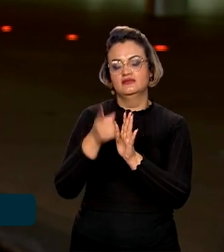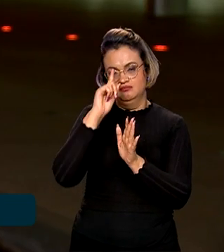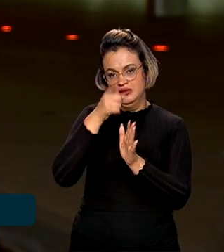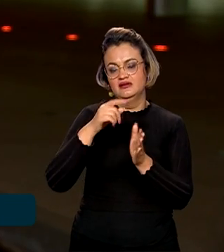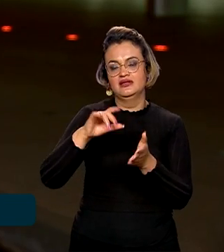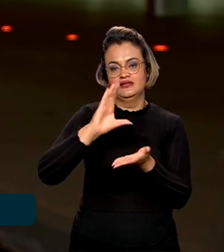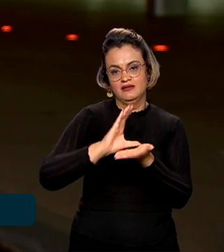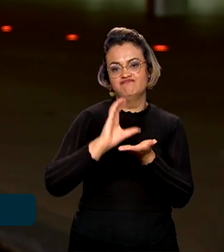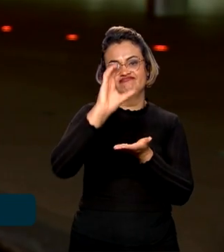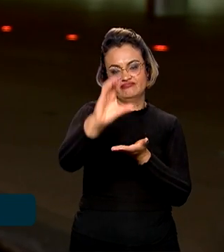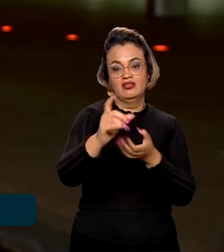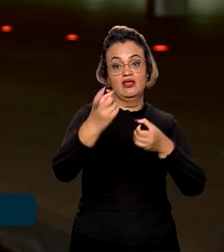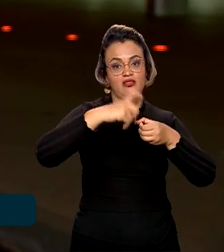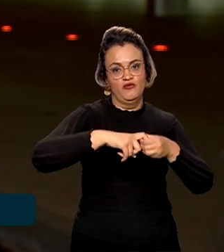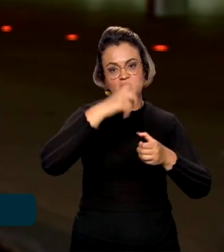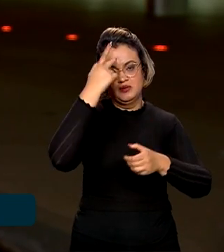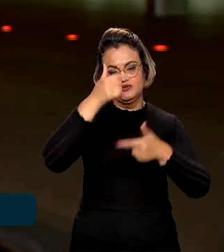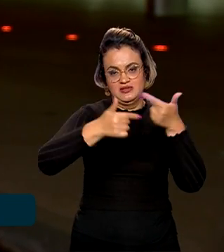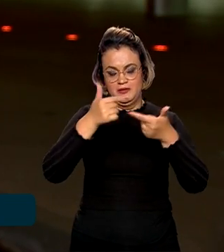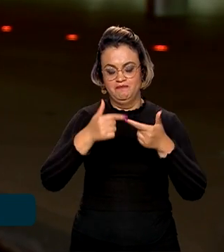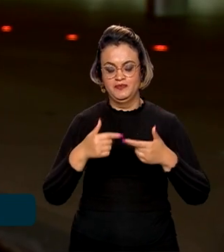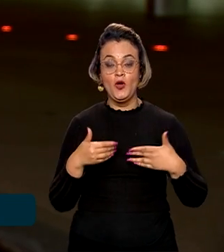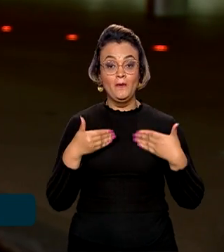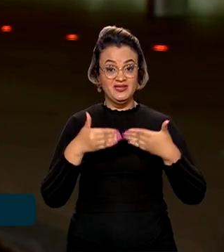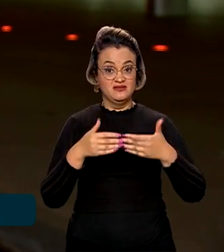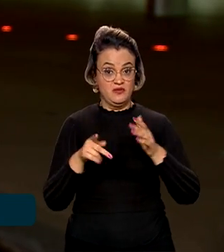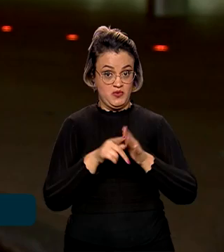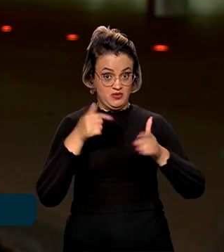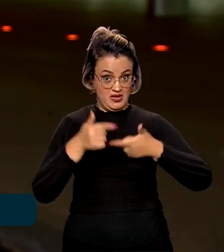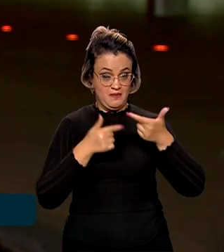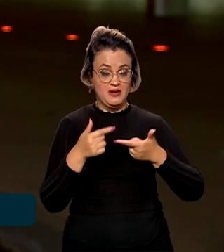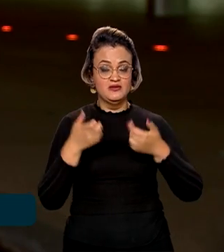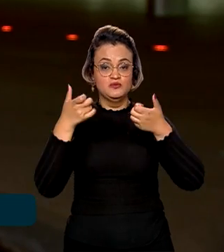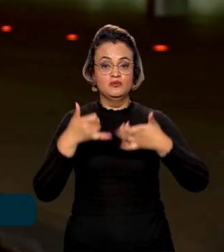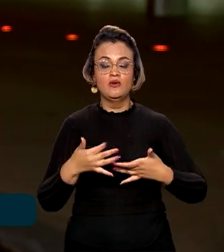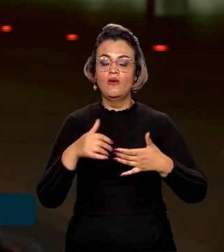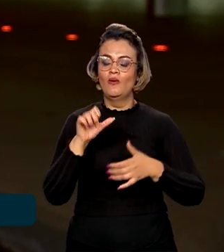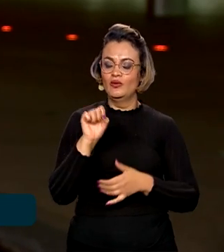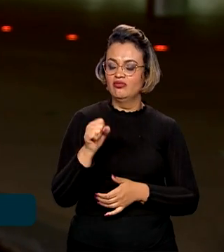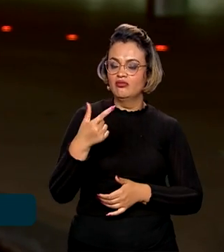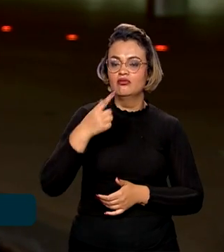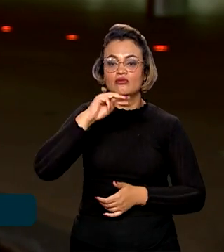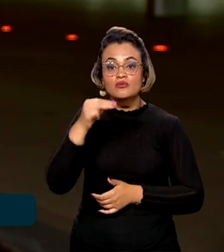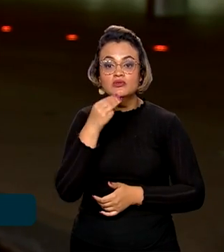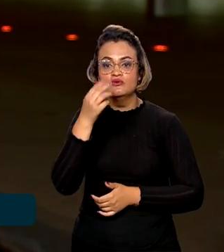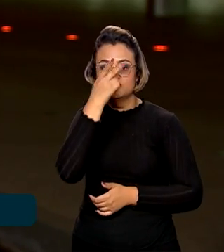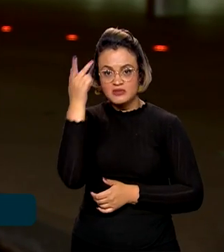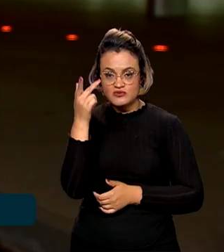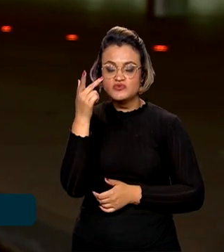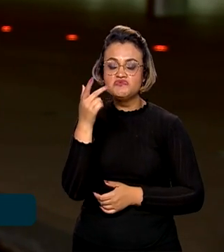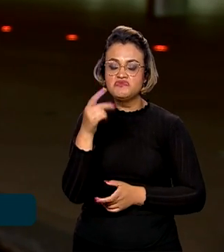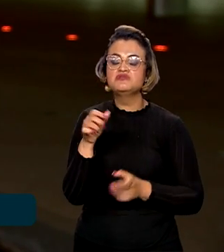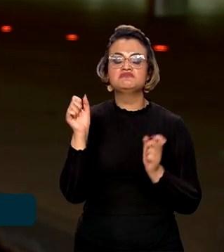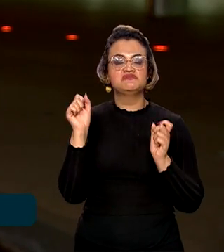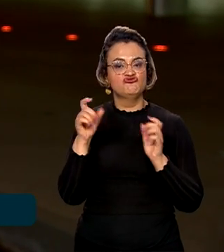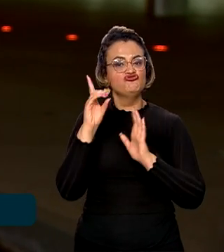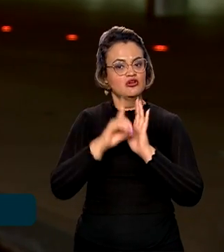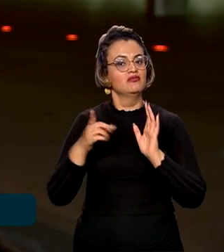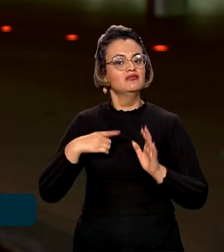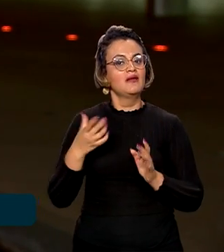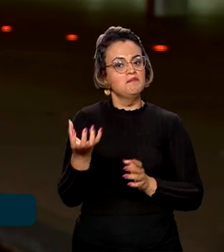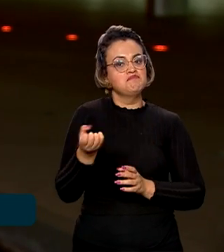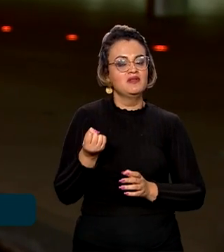Segundo o Ministério do Trabalho e Emprego, cerca de 82 milhões de trabalhadores vão ser beneficiados e o